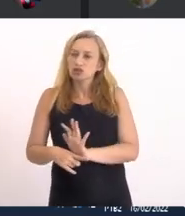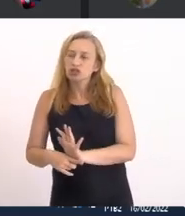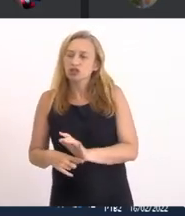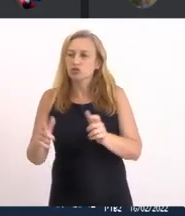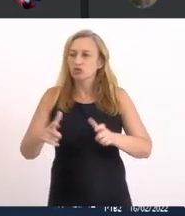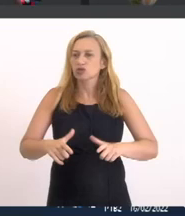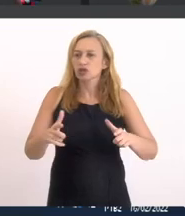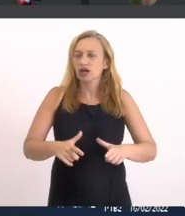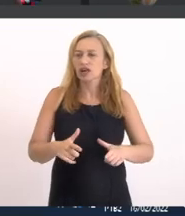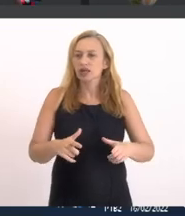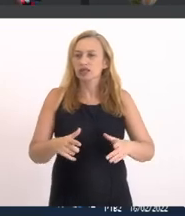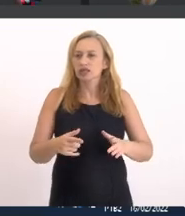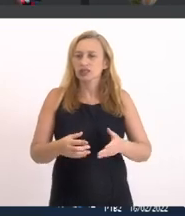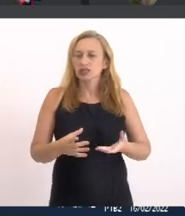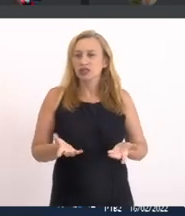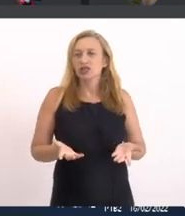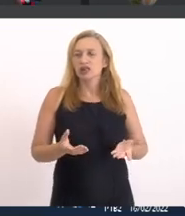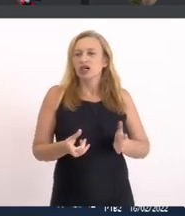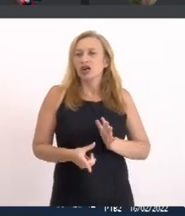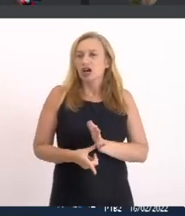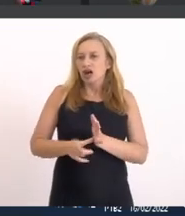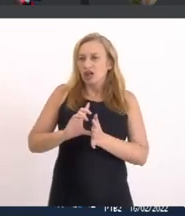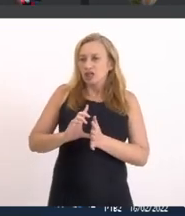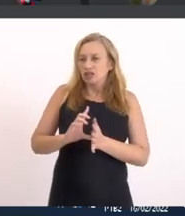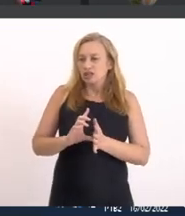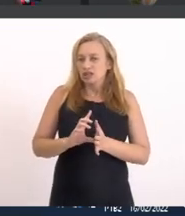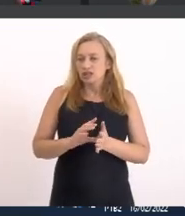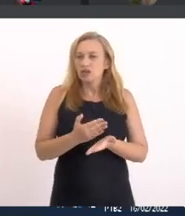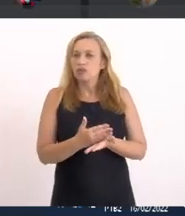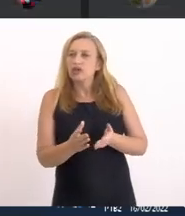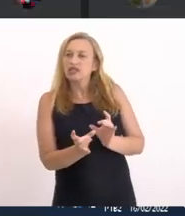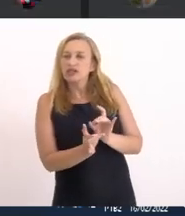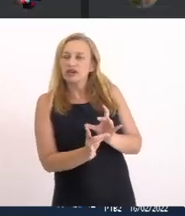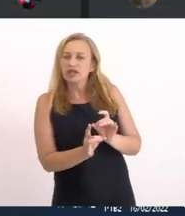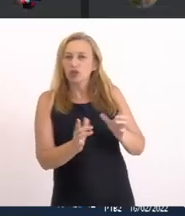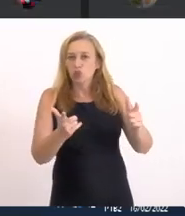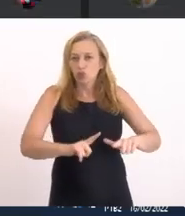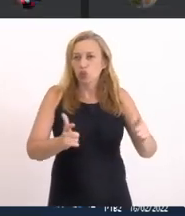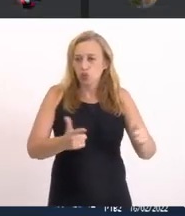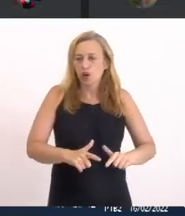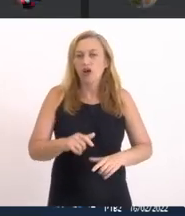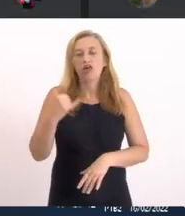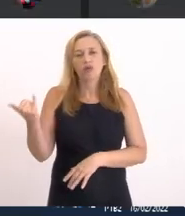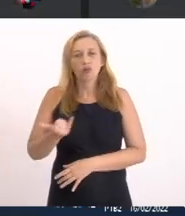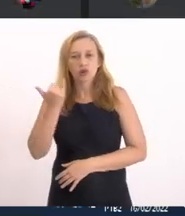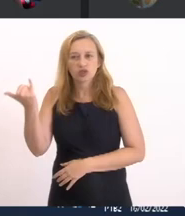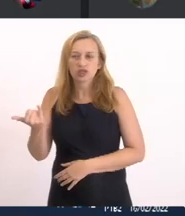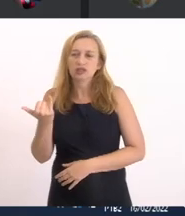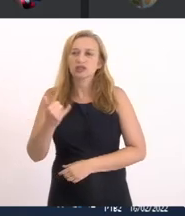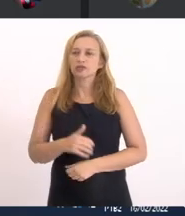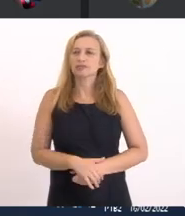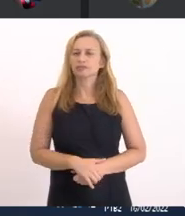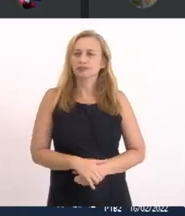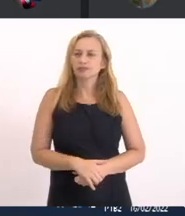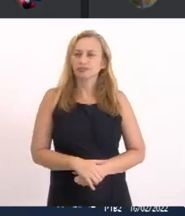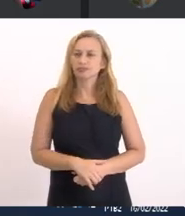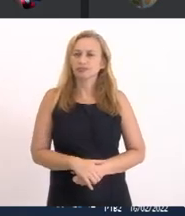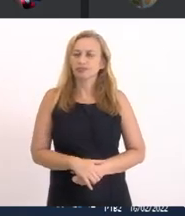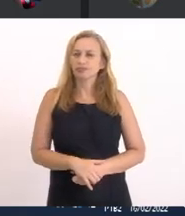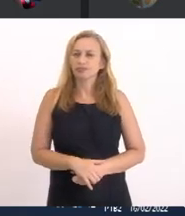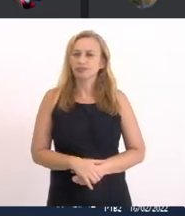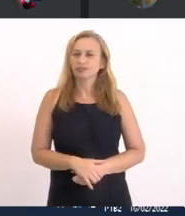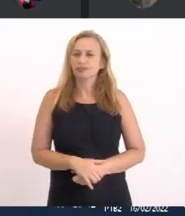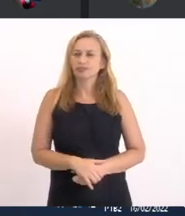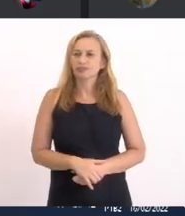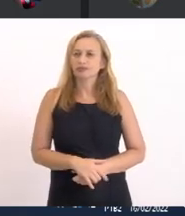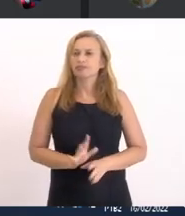tornando-a pública Antes que comece A privatização da margem É muito importante isso Por conta